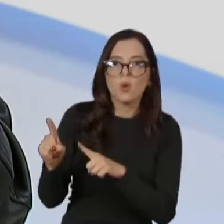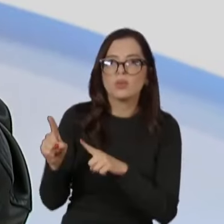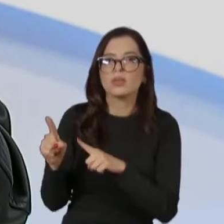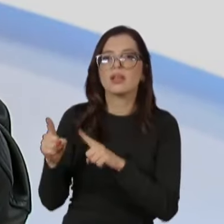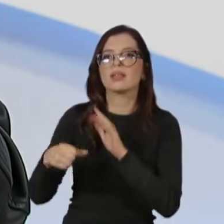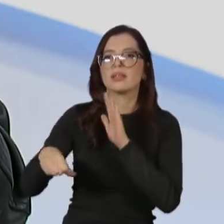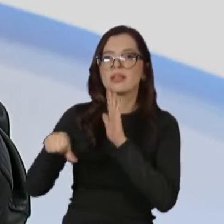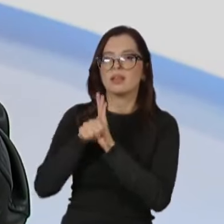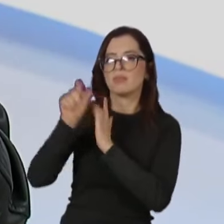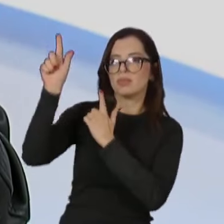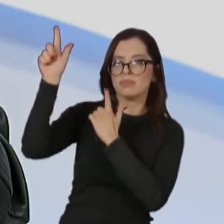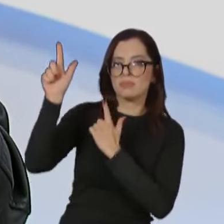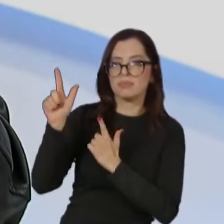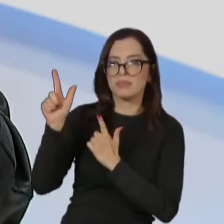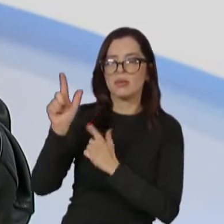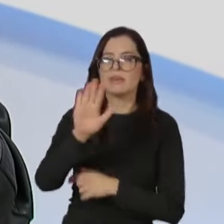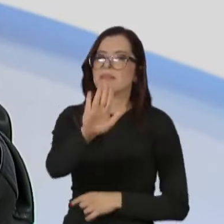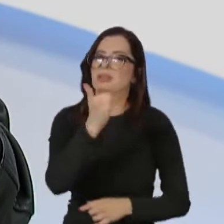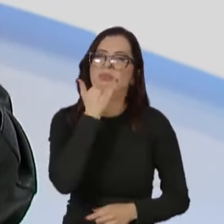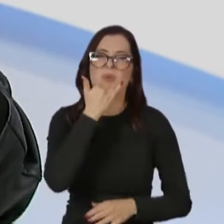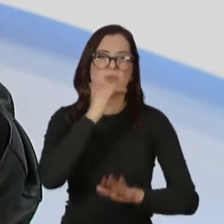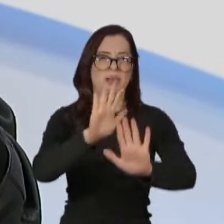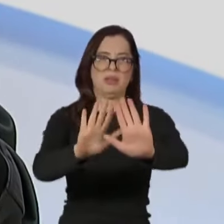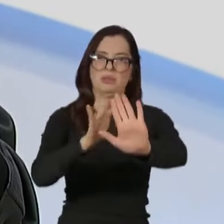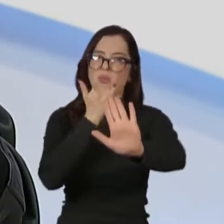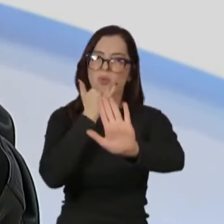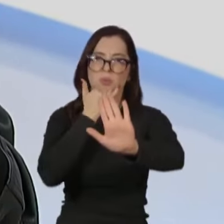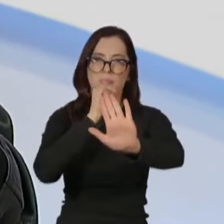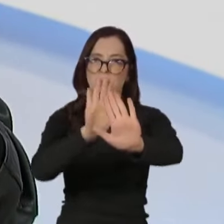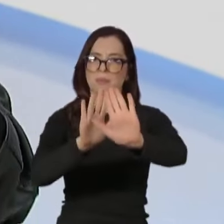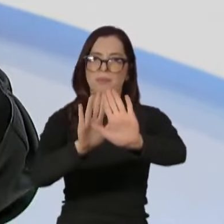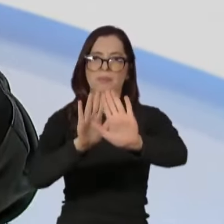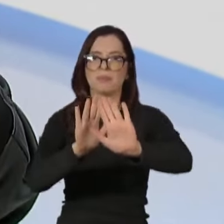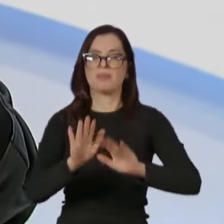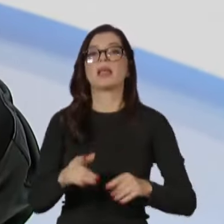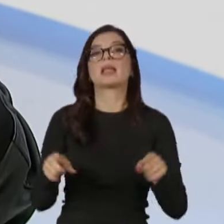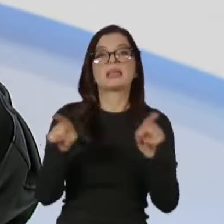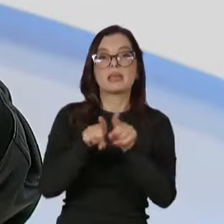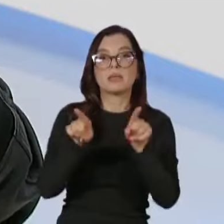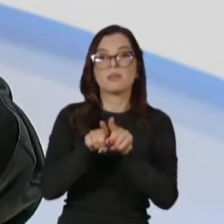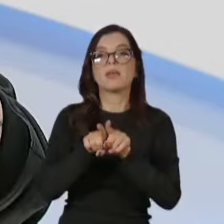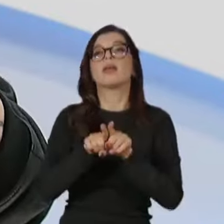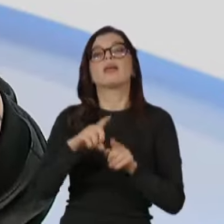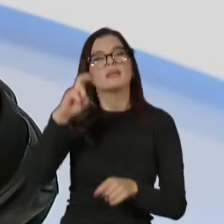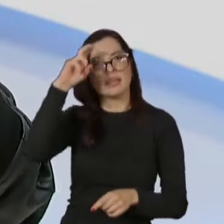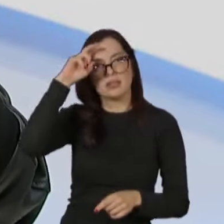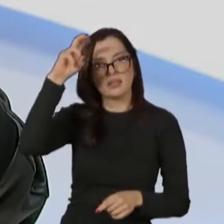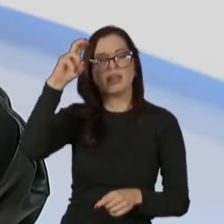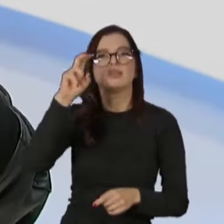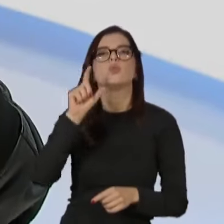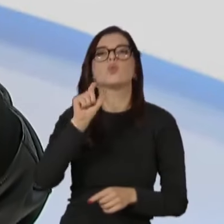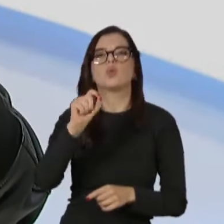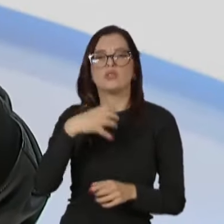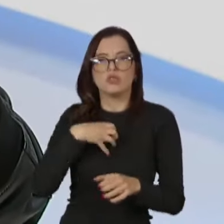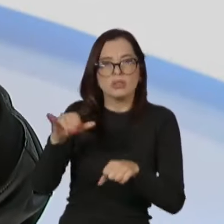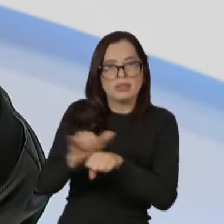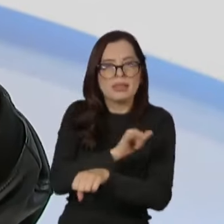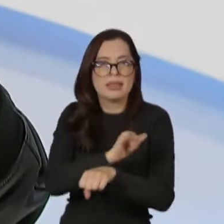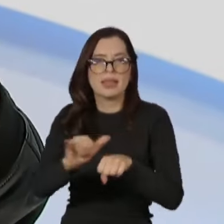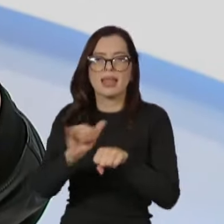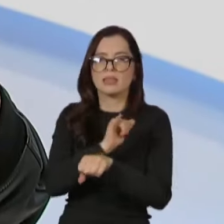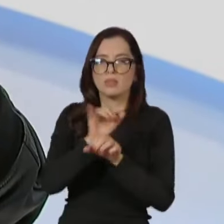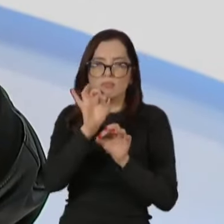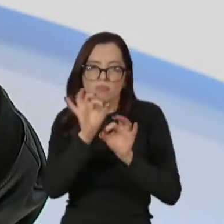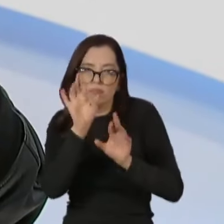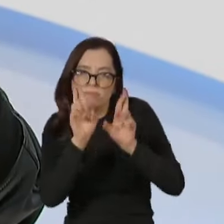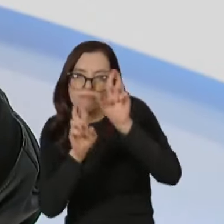com fuzil e com inteligência. Tem que melhorar a inteligência também, tem que criar a inteligência também na